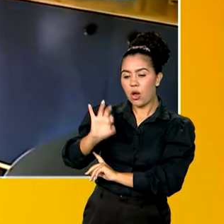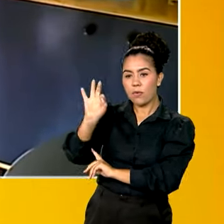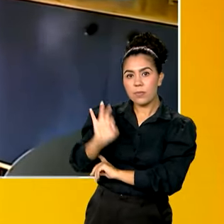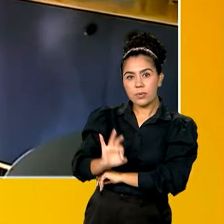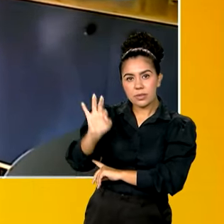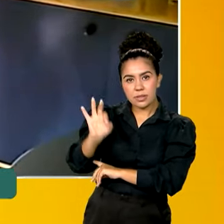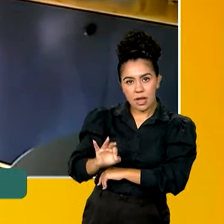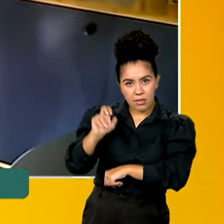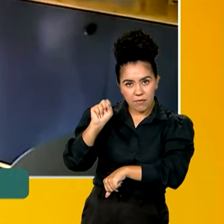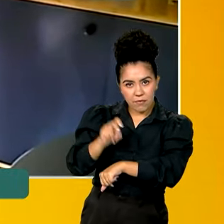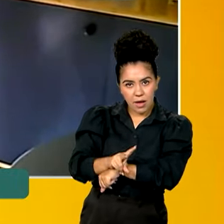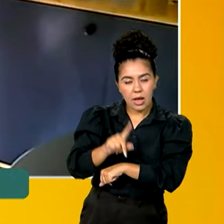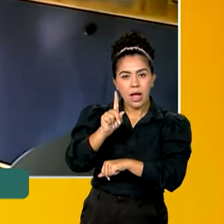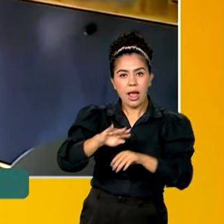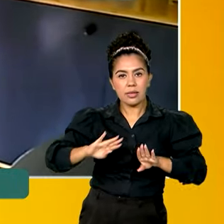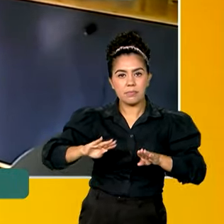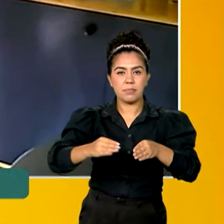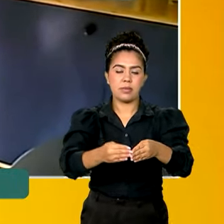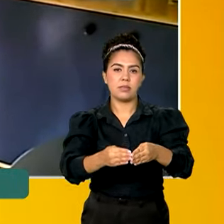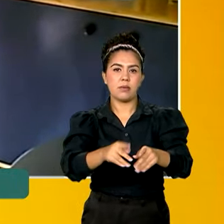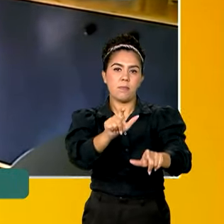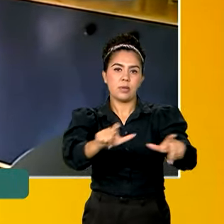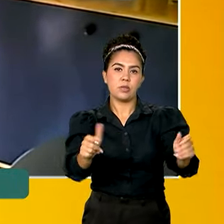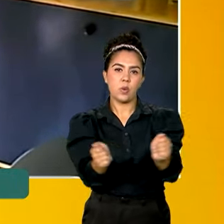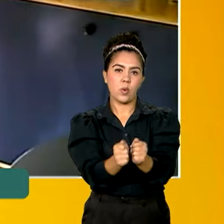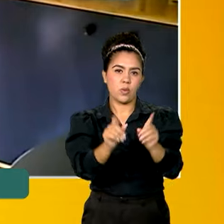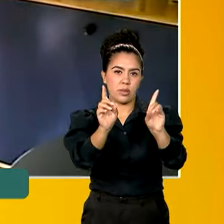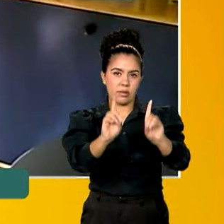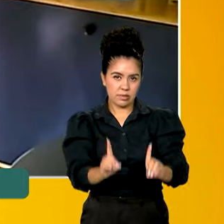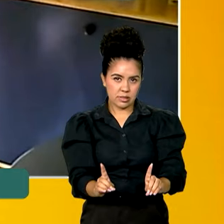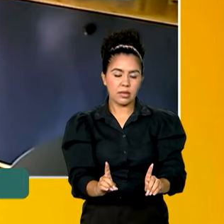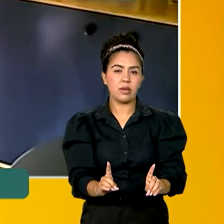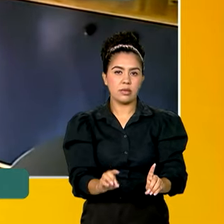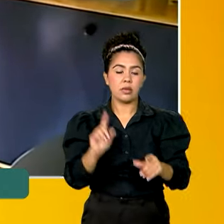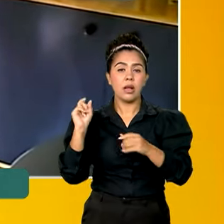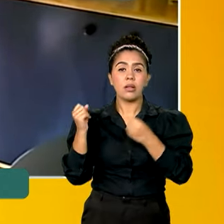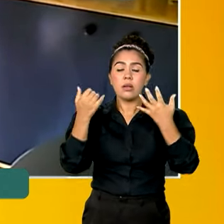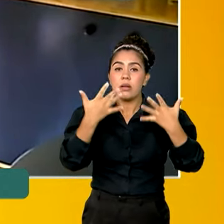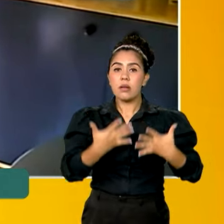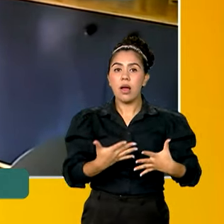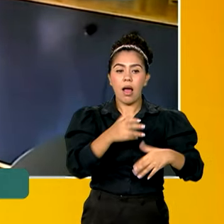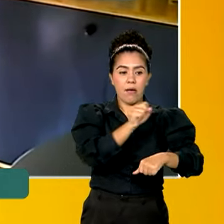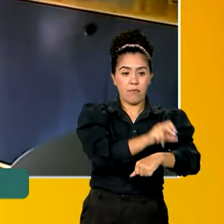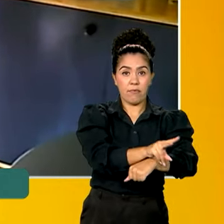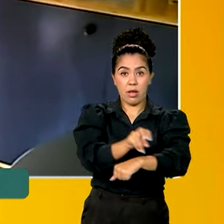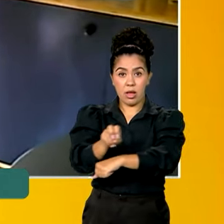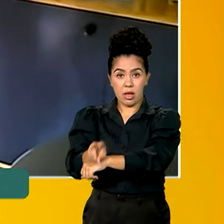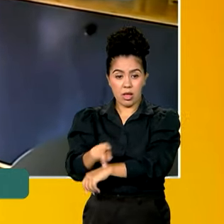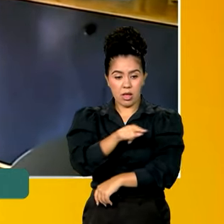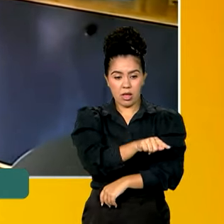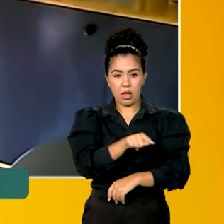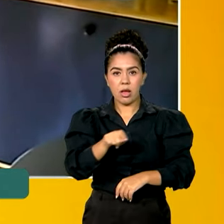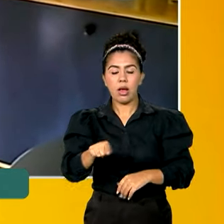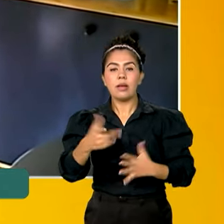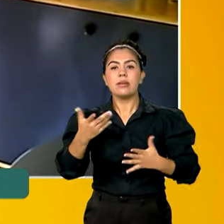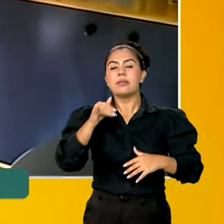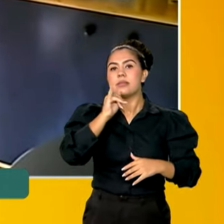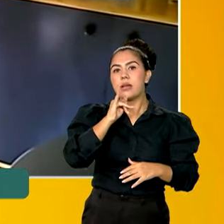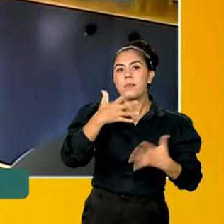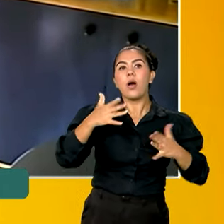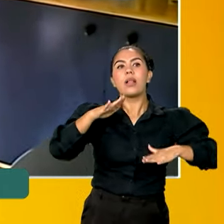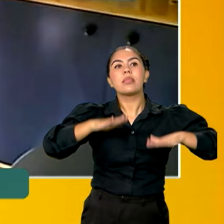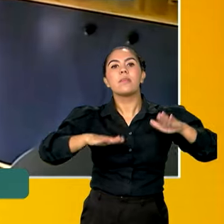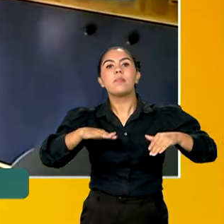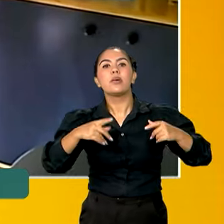das vagas são reservadas para pessoas com deficiência. Essas vagas são observadas a depender da localidade.